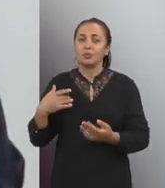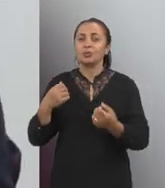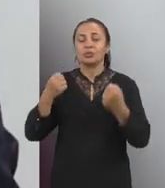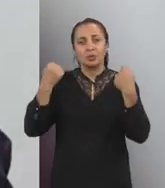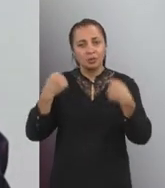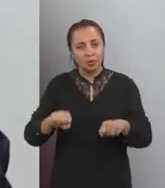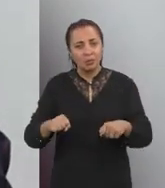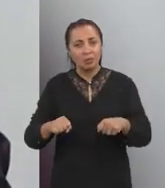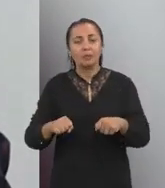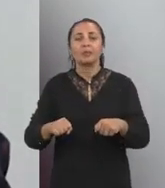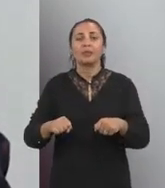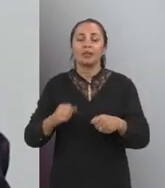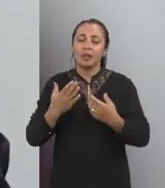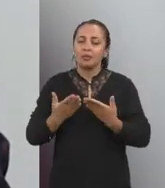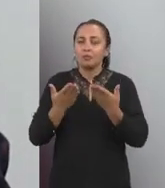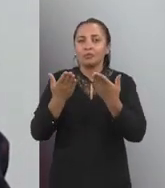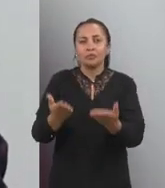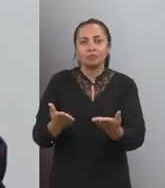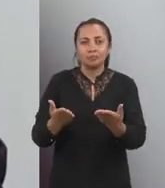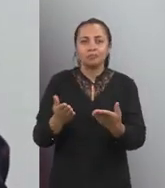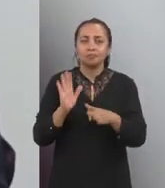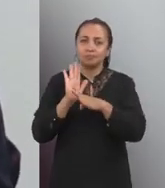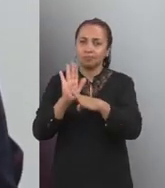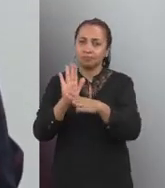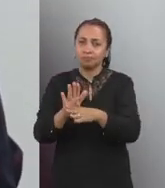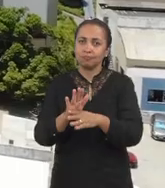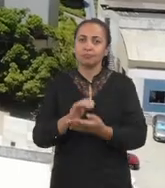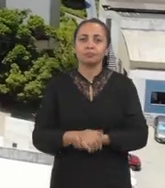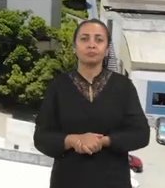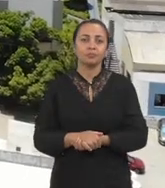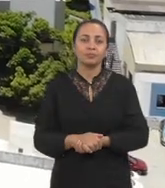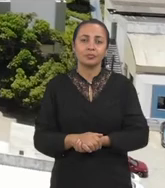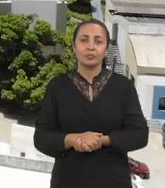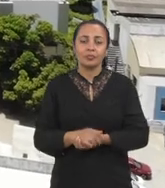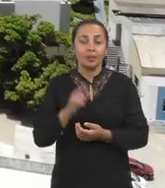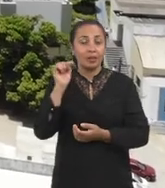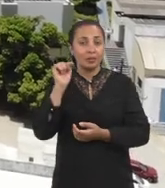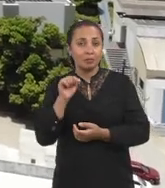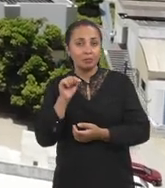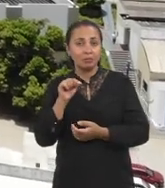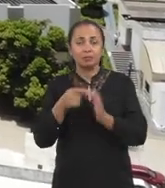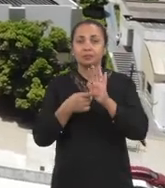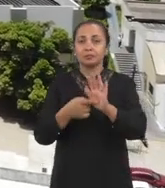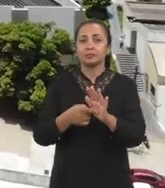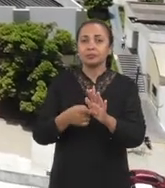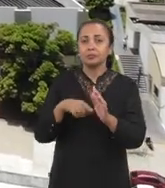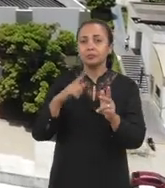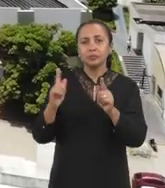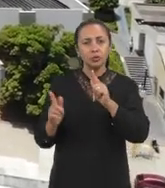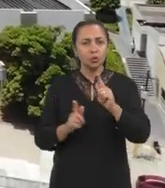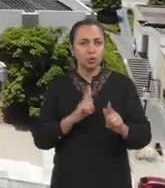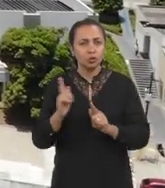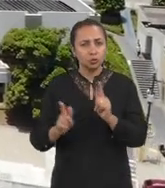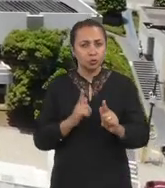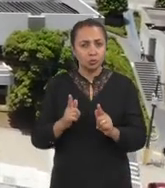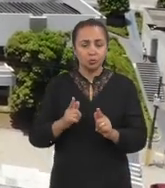de oferecer esses atendimentos. Então, isso aponta que tanto os gestores em saúde, como os profissionais e as